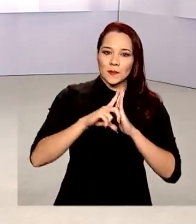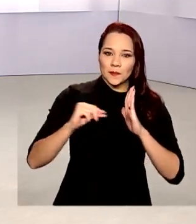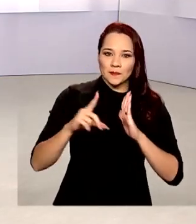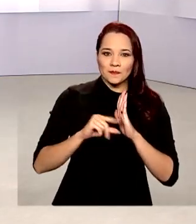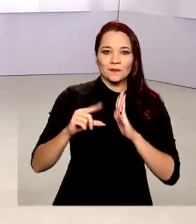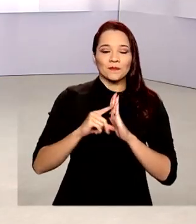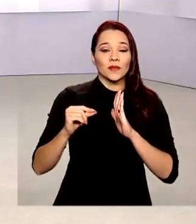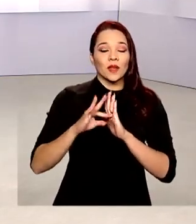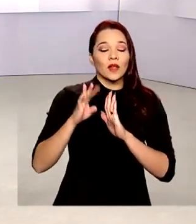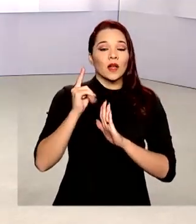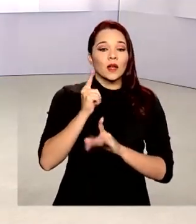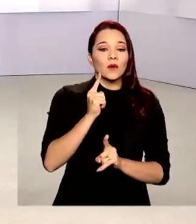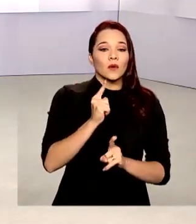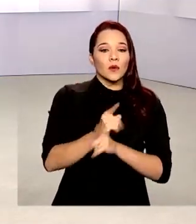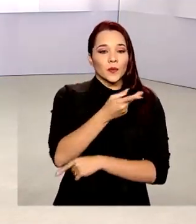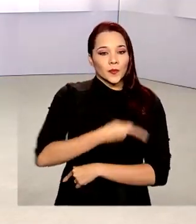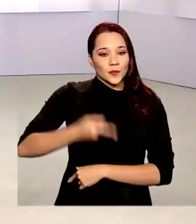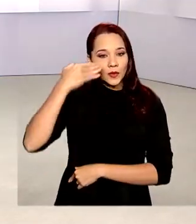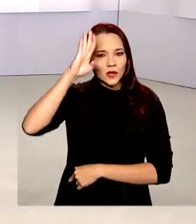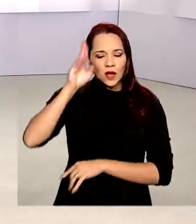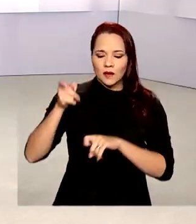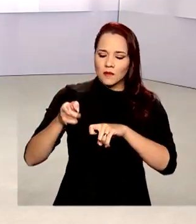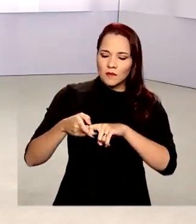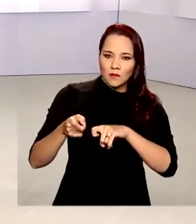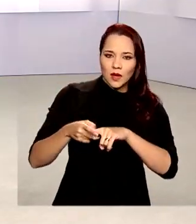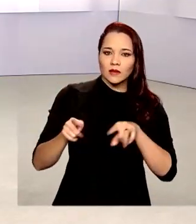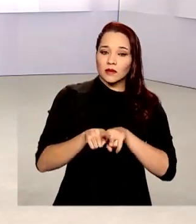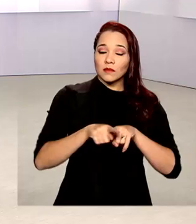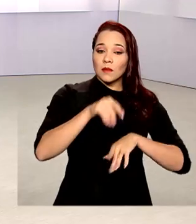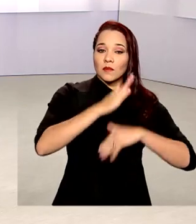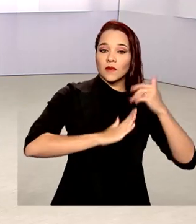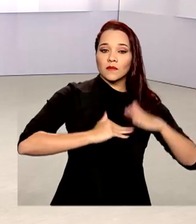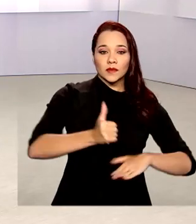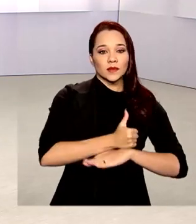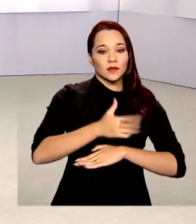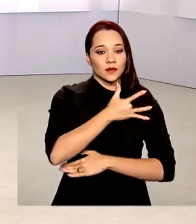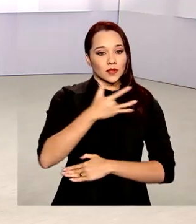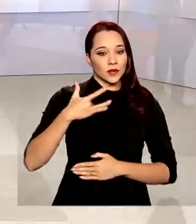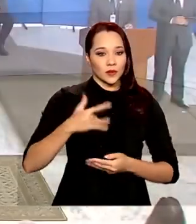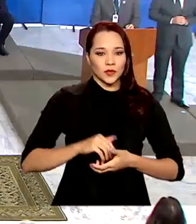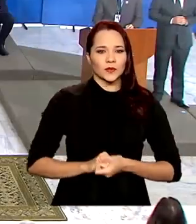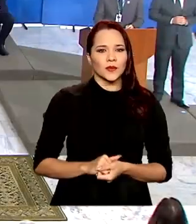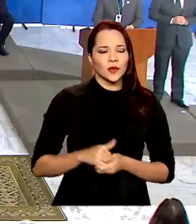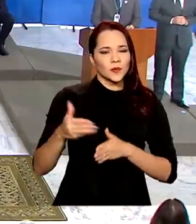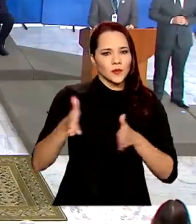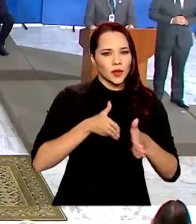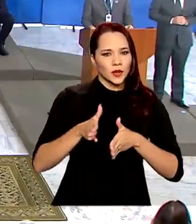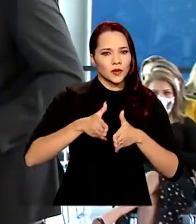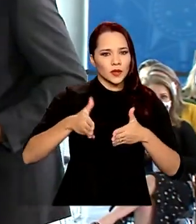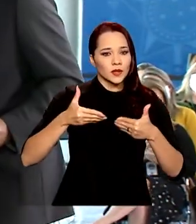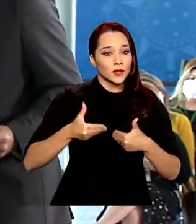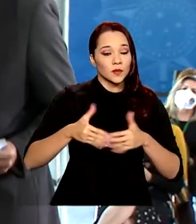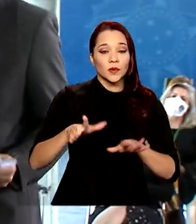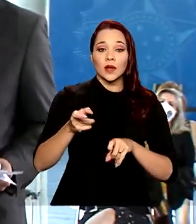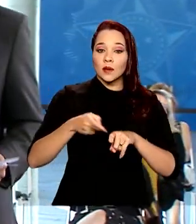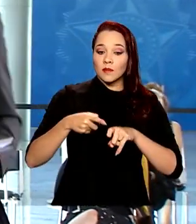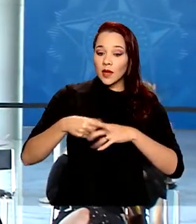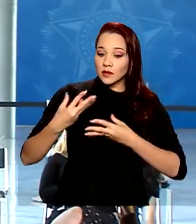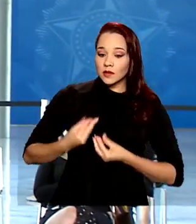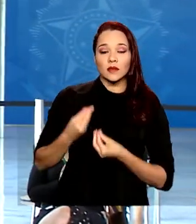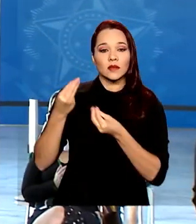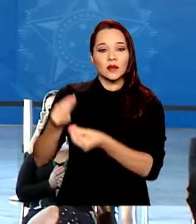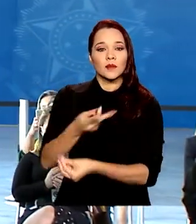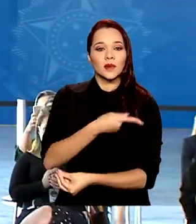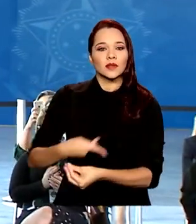encontro do presidente Jair Bolsonaro com médicos e profissionais de saúde. Durante a cerimônia, médicos entregaram ao